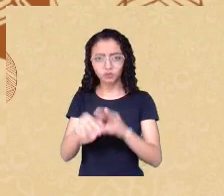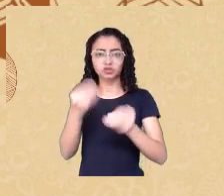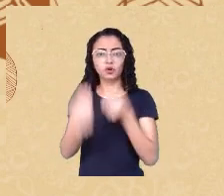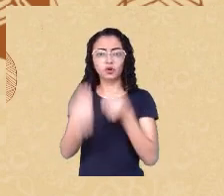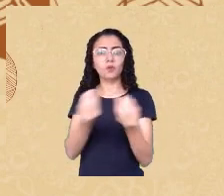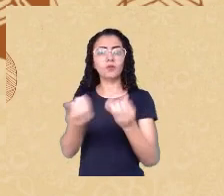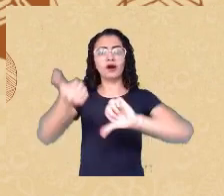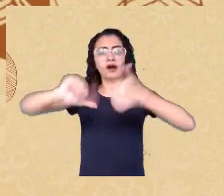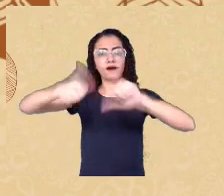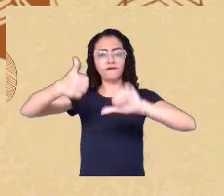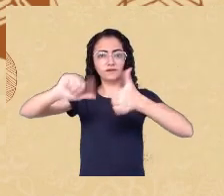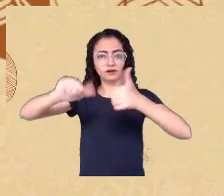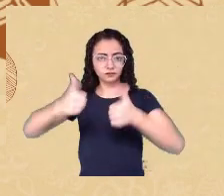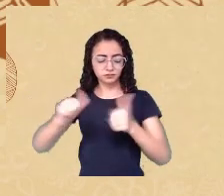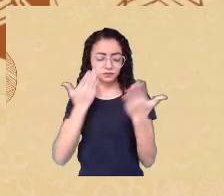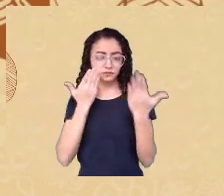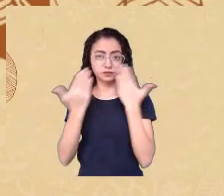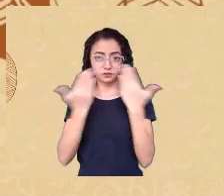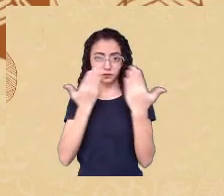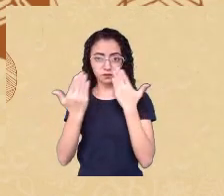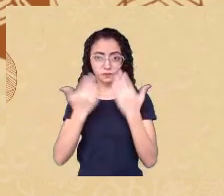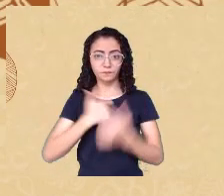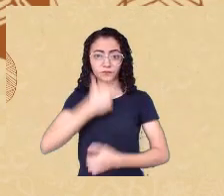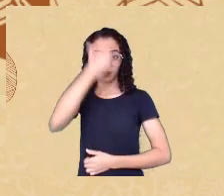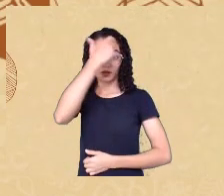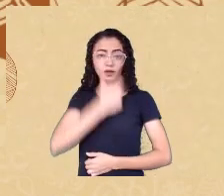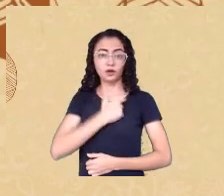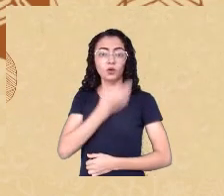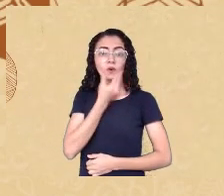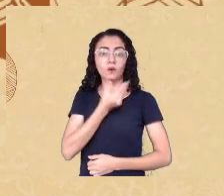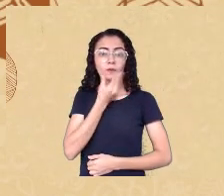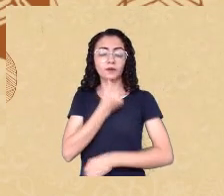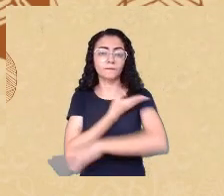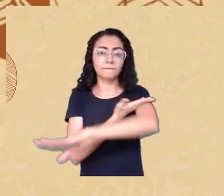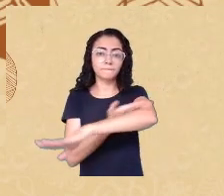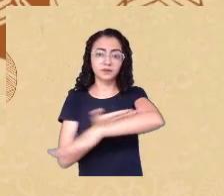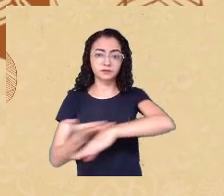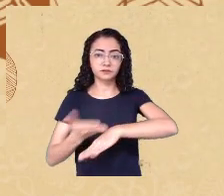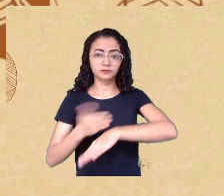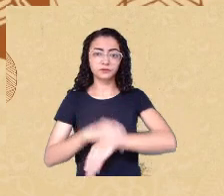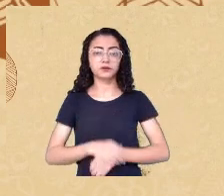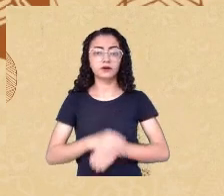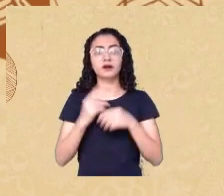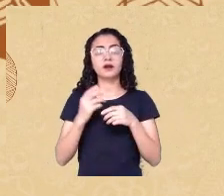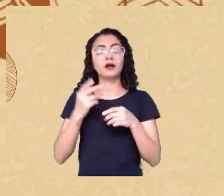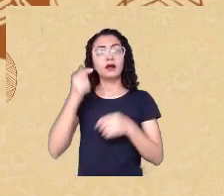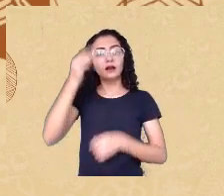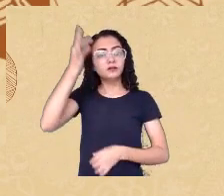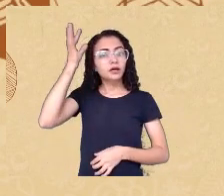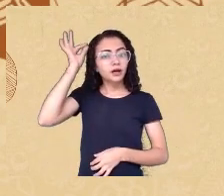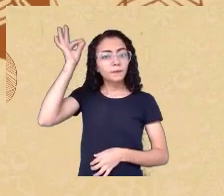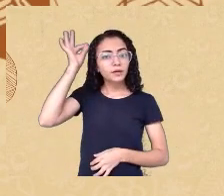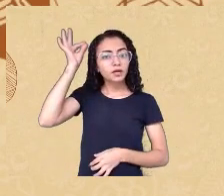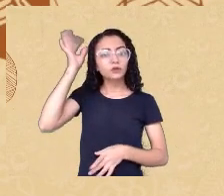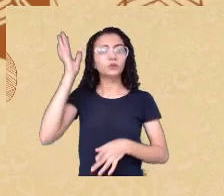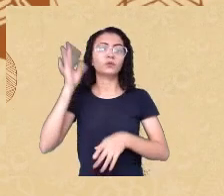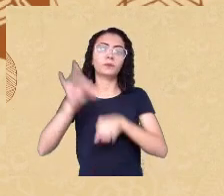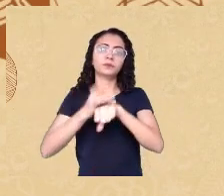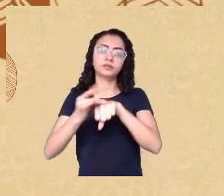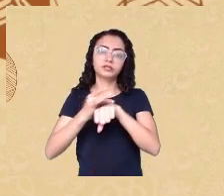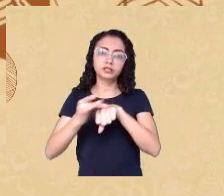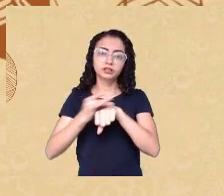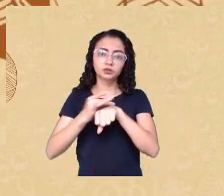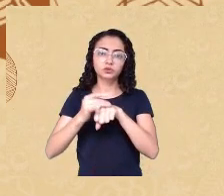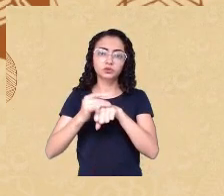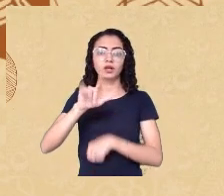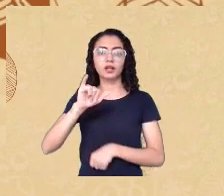Eu sou um homem branco, tenho cabelos pretos, lisos, estou vestindo uma